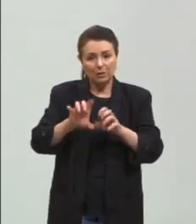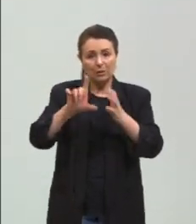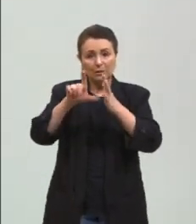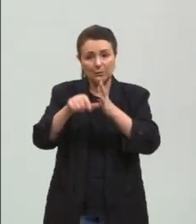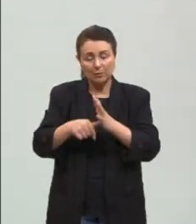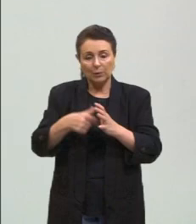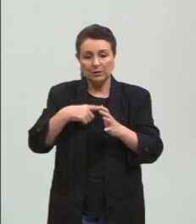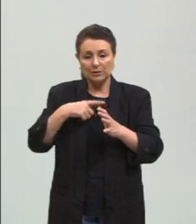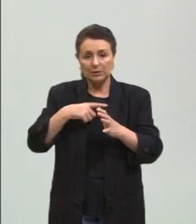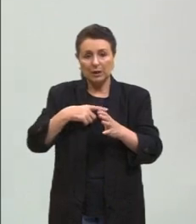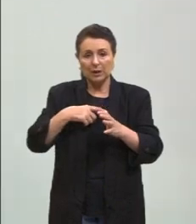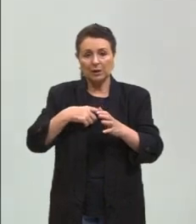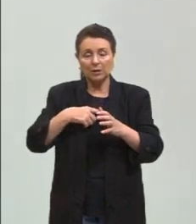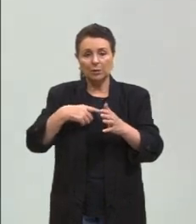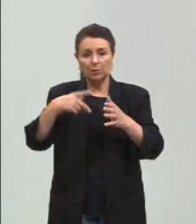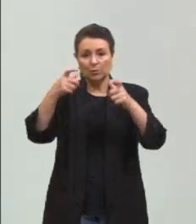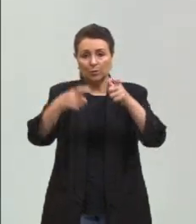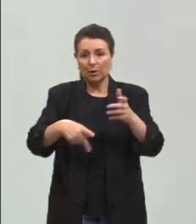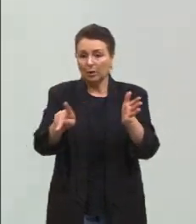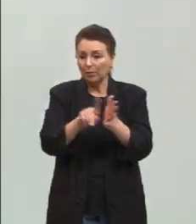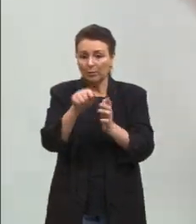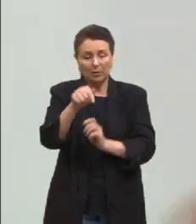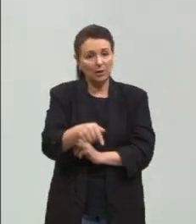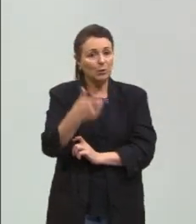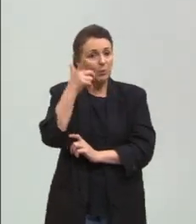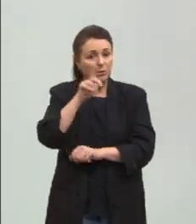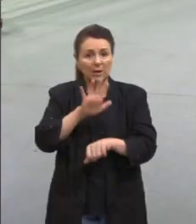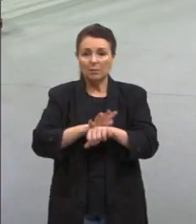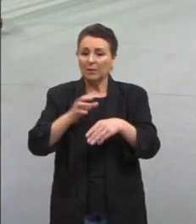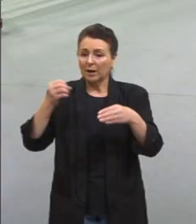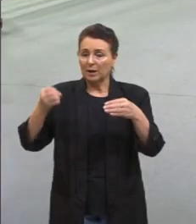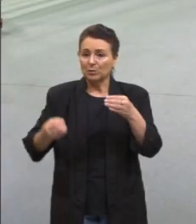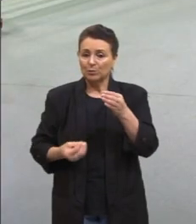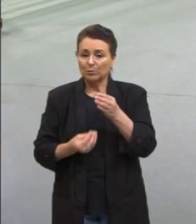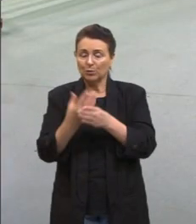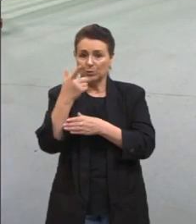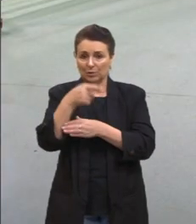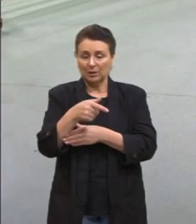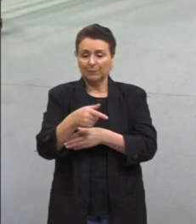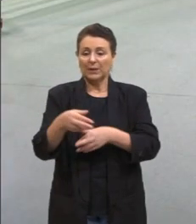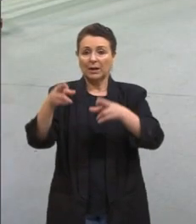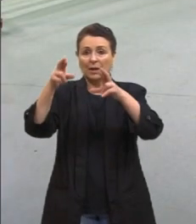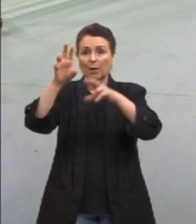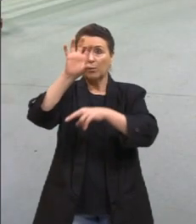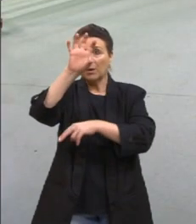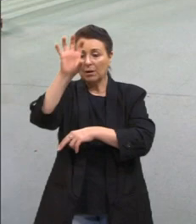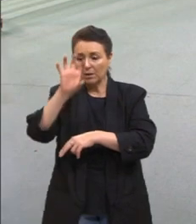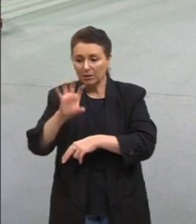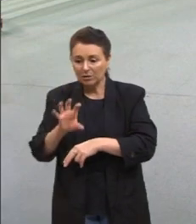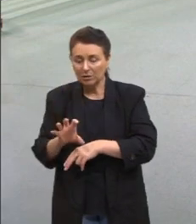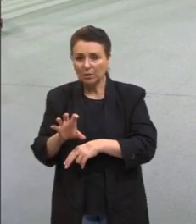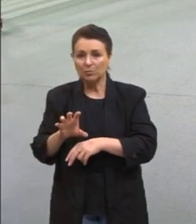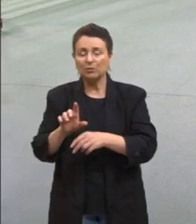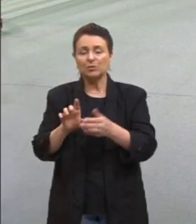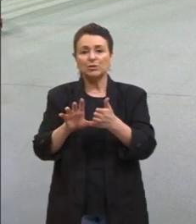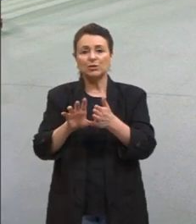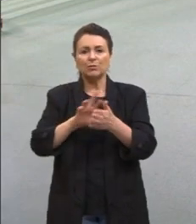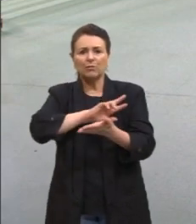um núcleo de desertificação, você não consegue mais produzir, vai levar muito tempo. É uma região que abrange vários estados. Claro,